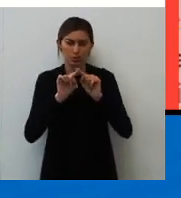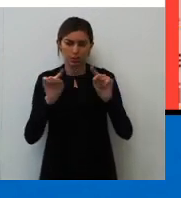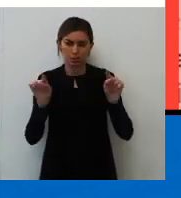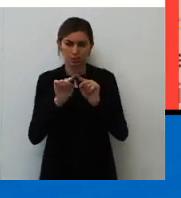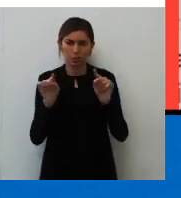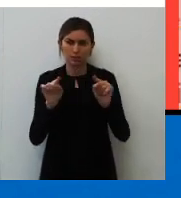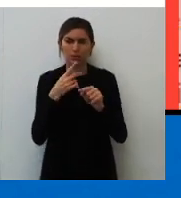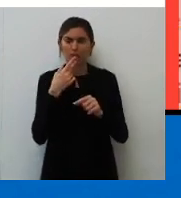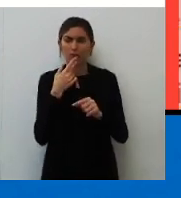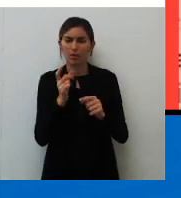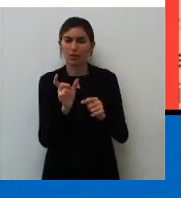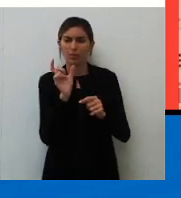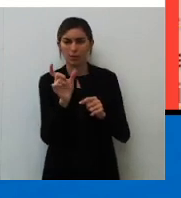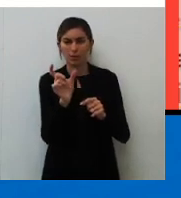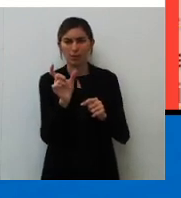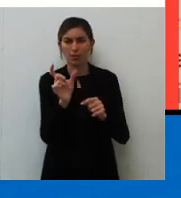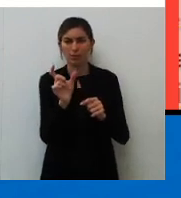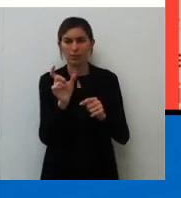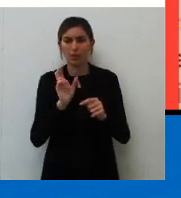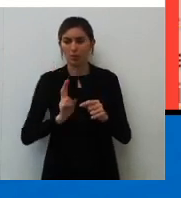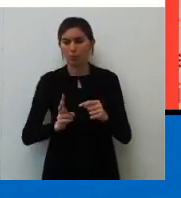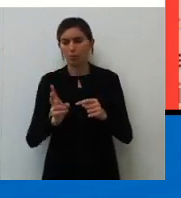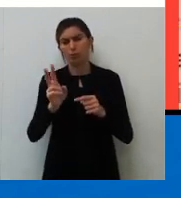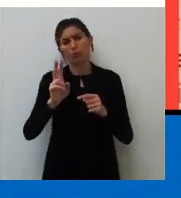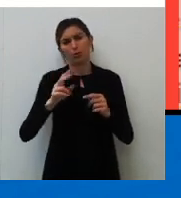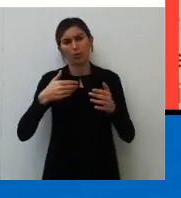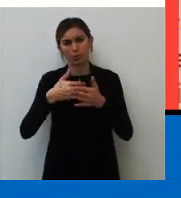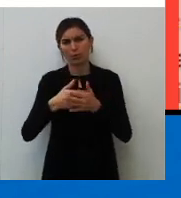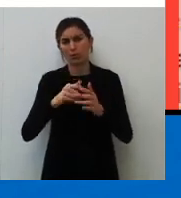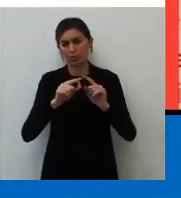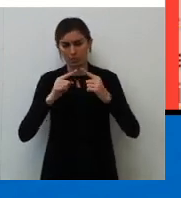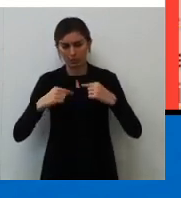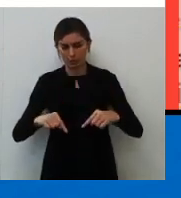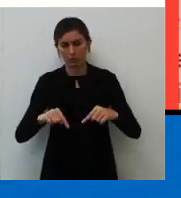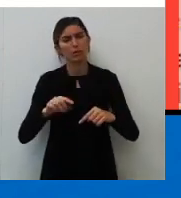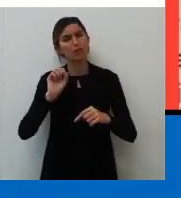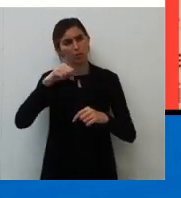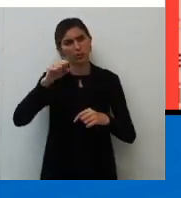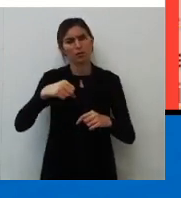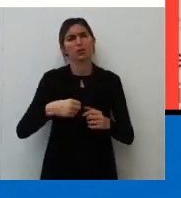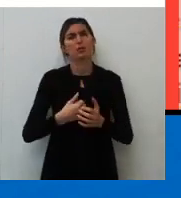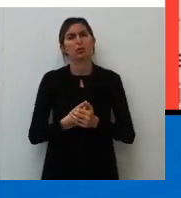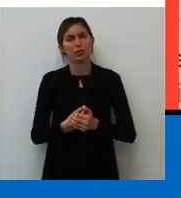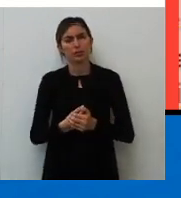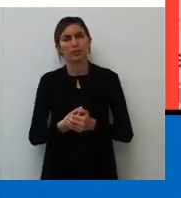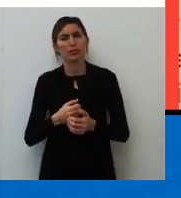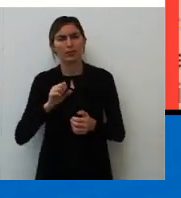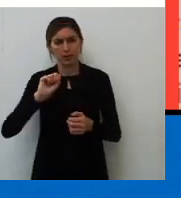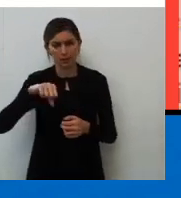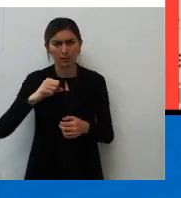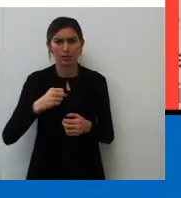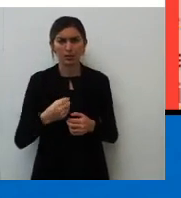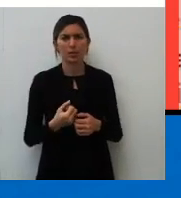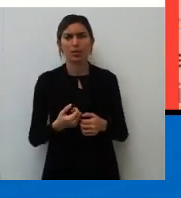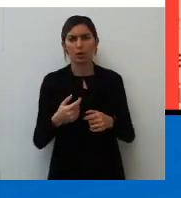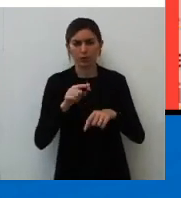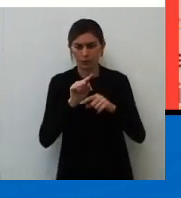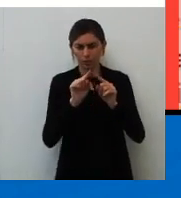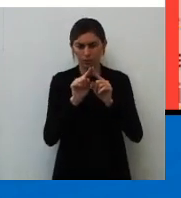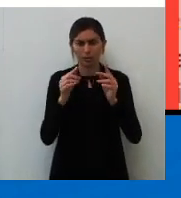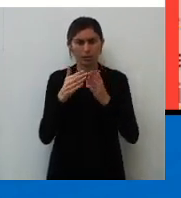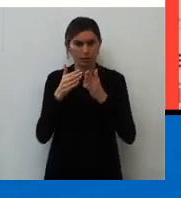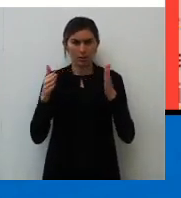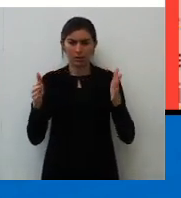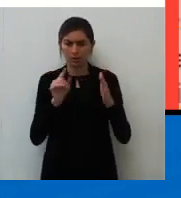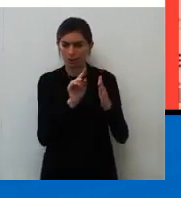para dizer que a palavra está continuando na próxima linha? Sim! É a translineação, não isso, Leandro? Você está falando? Na hora de separar